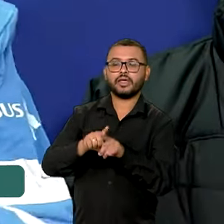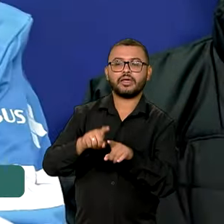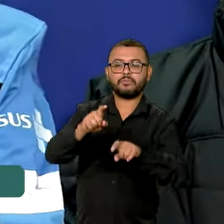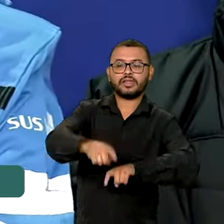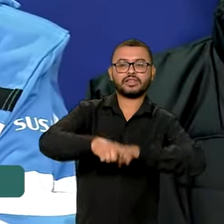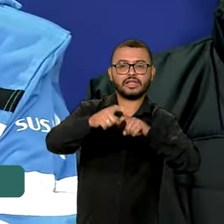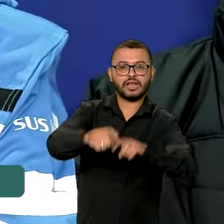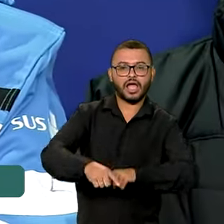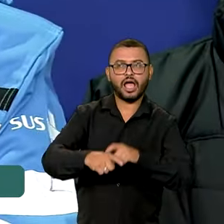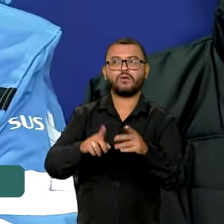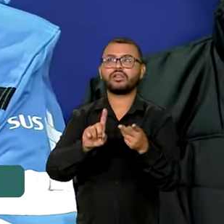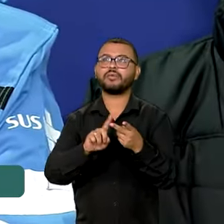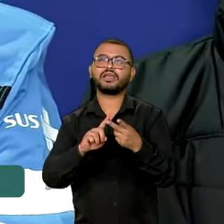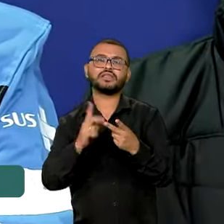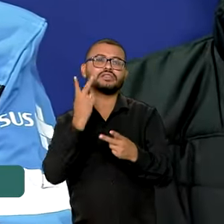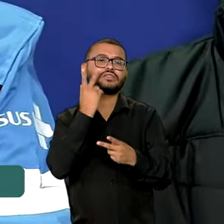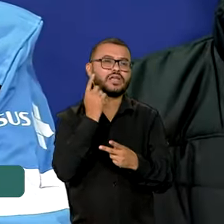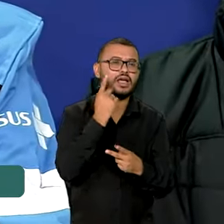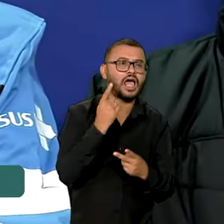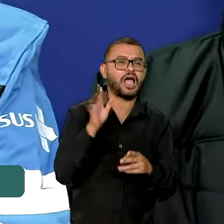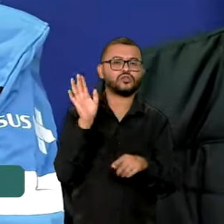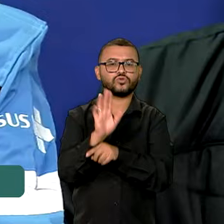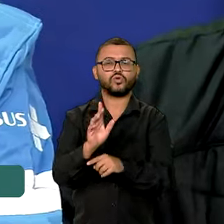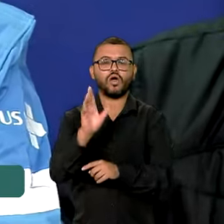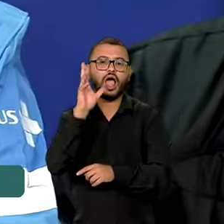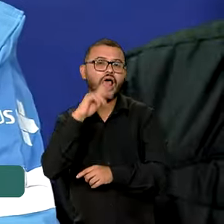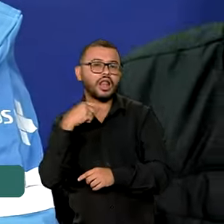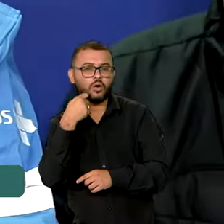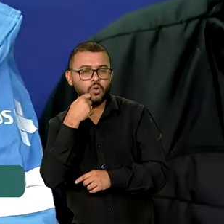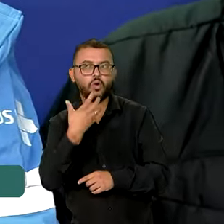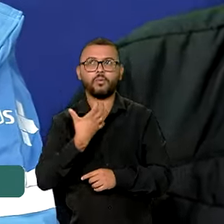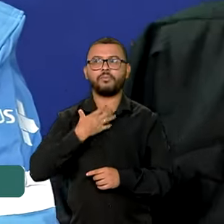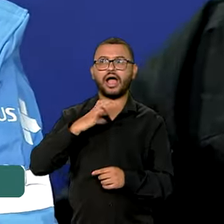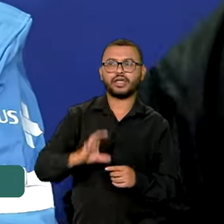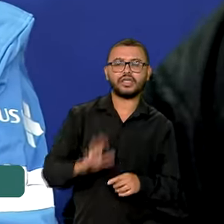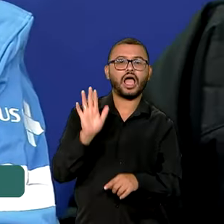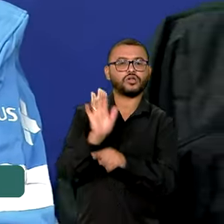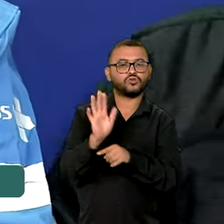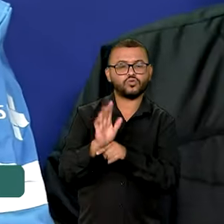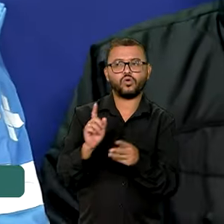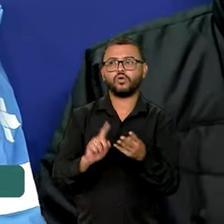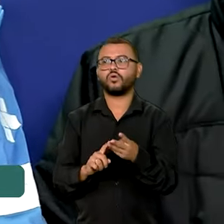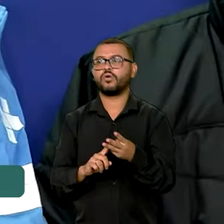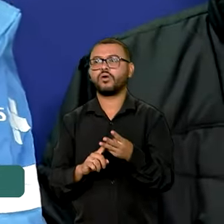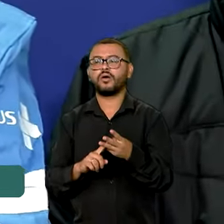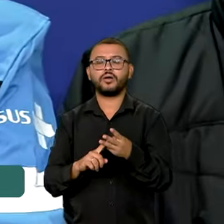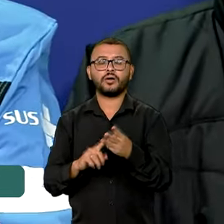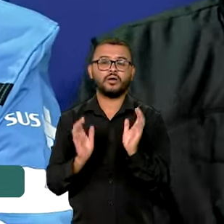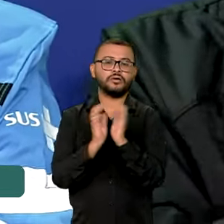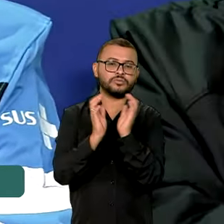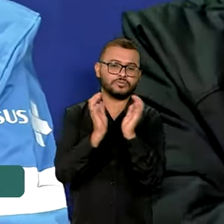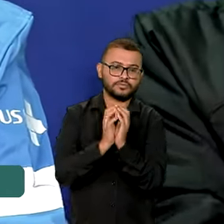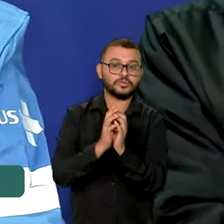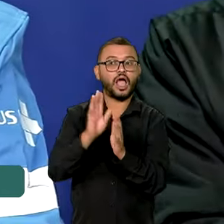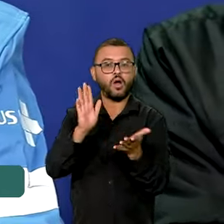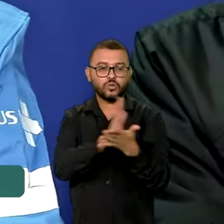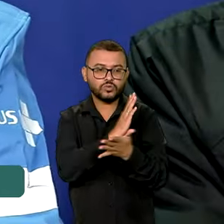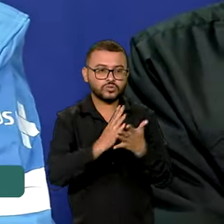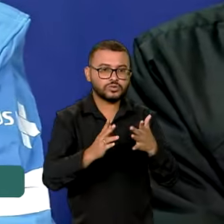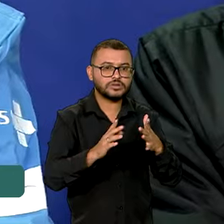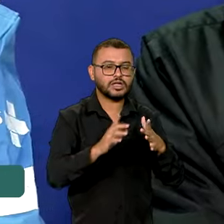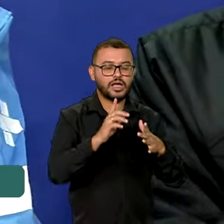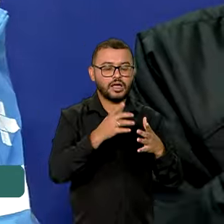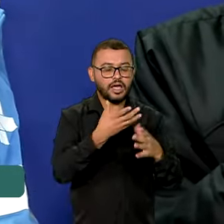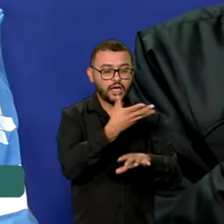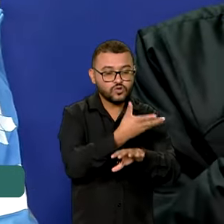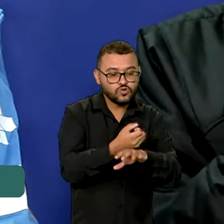tem bombas do Ceará, de Alagoas, da Bahia, certo? De Pernambuco, tem bombas alugadas, nós